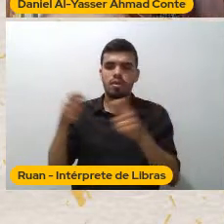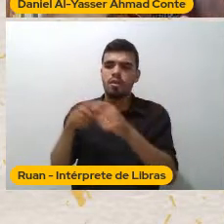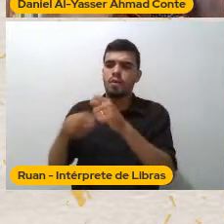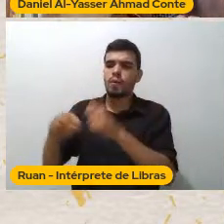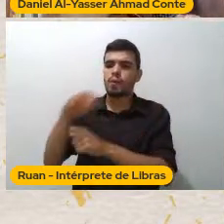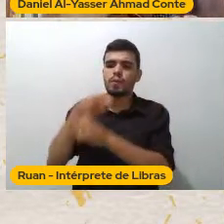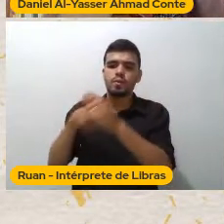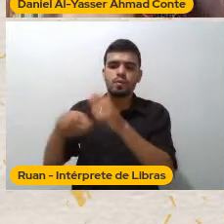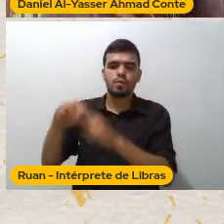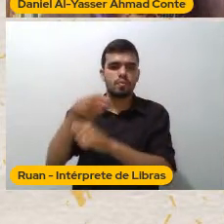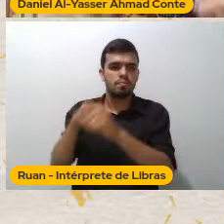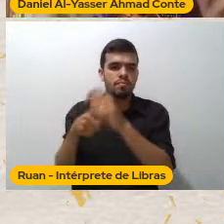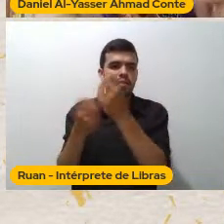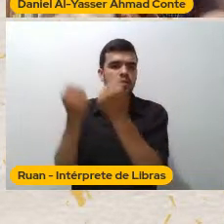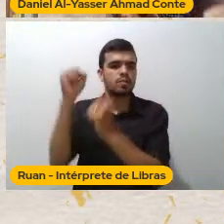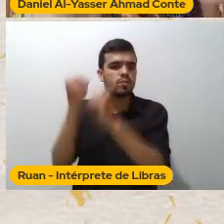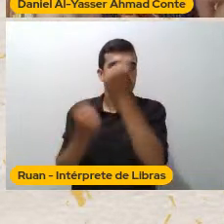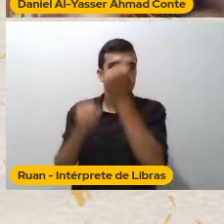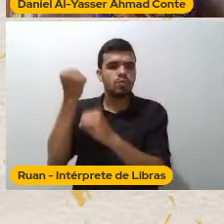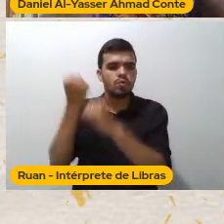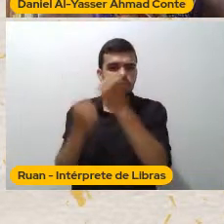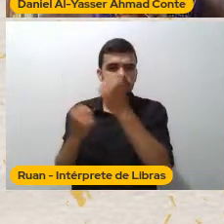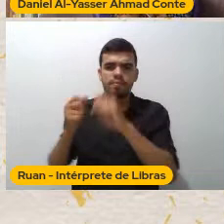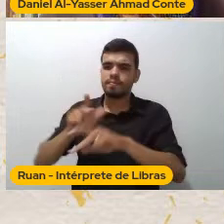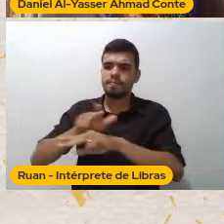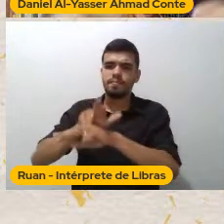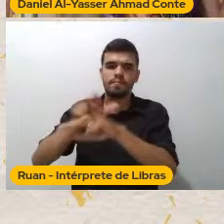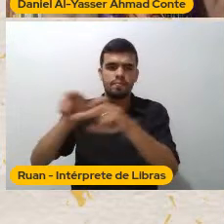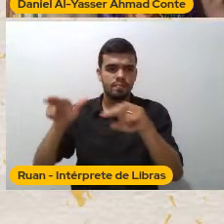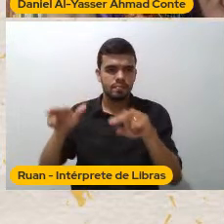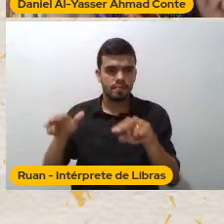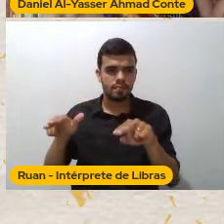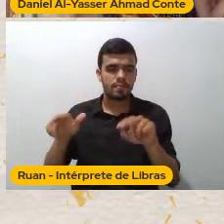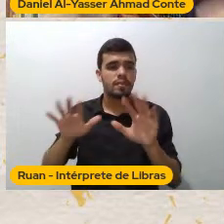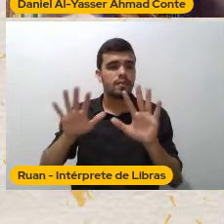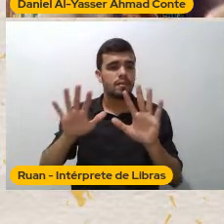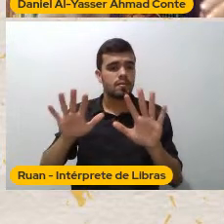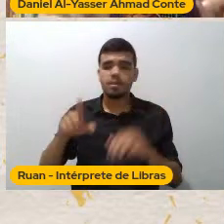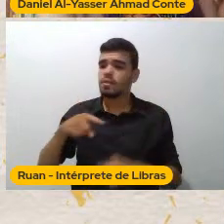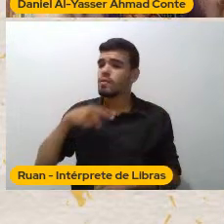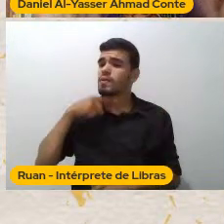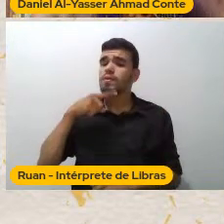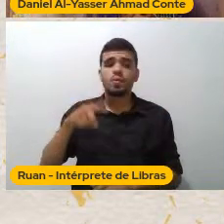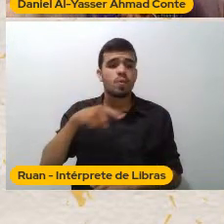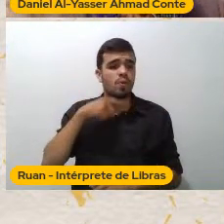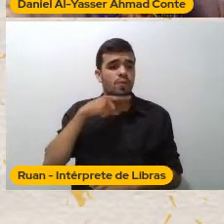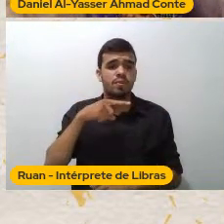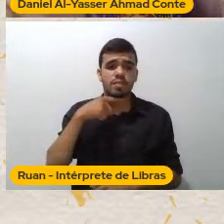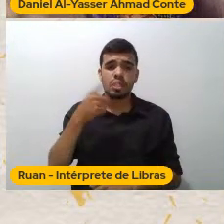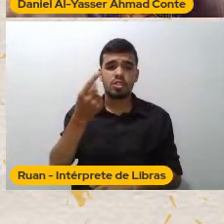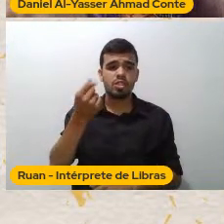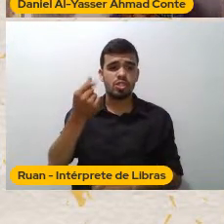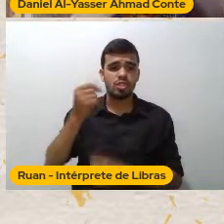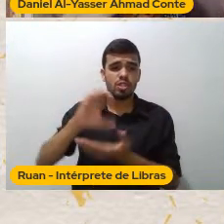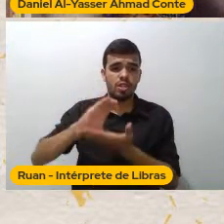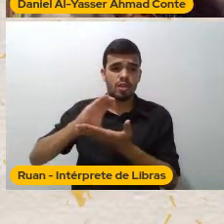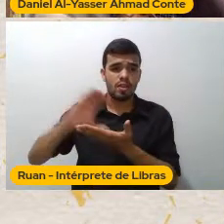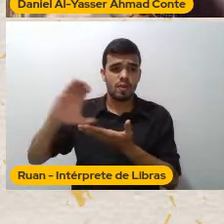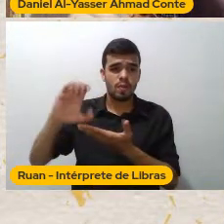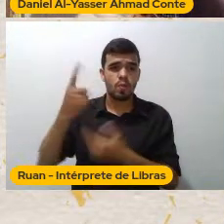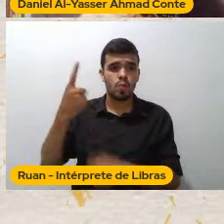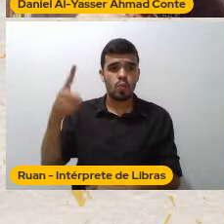Incorporações Econômicas E ele não Consegue Investir Sequer Um real Na cultura